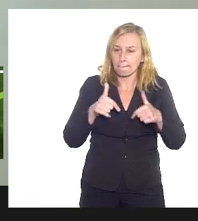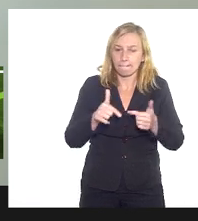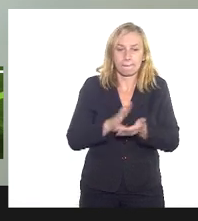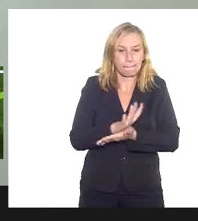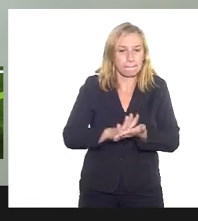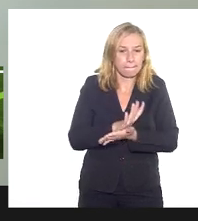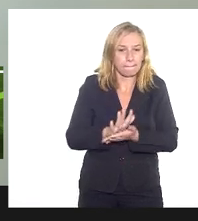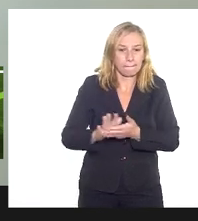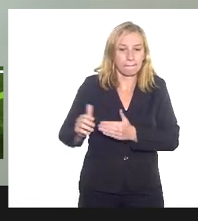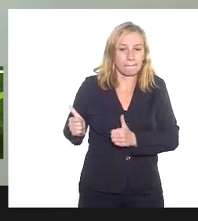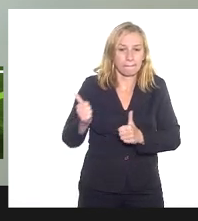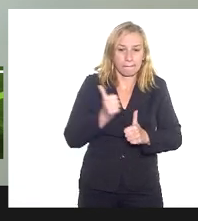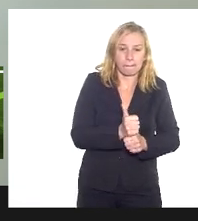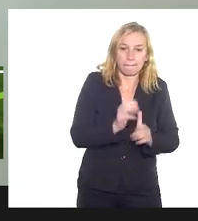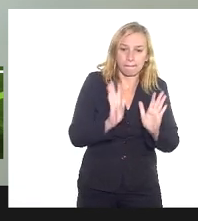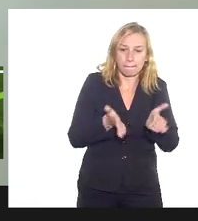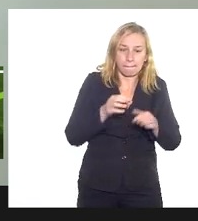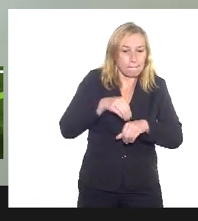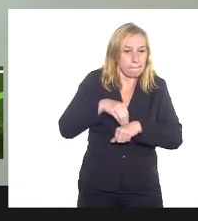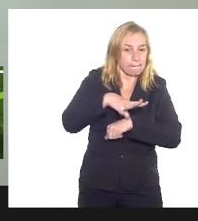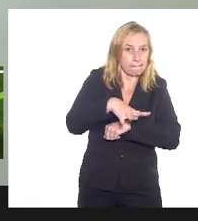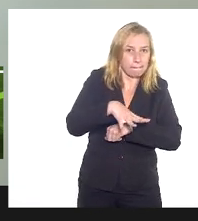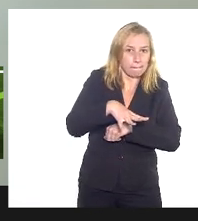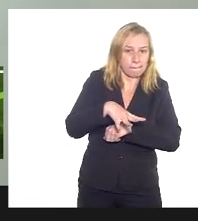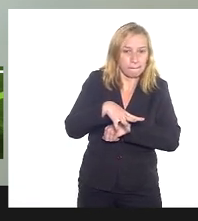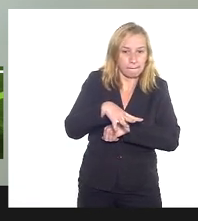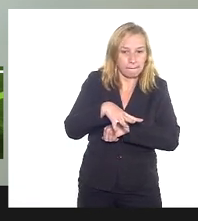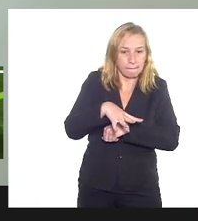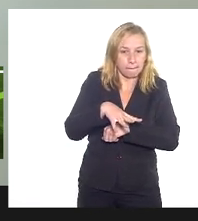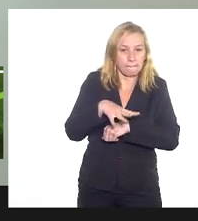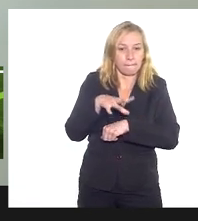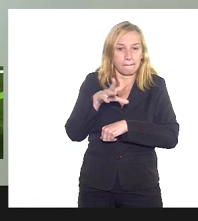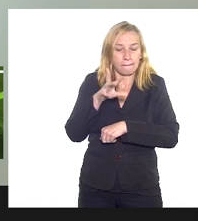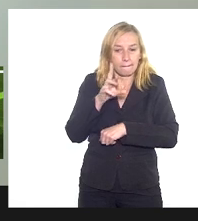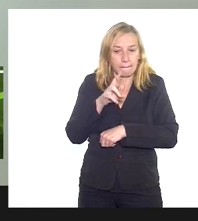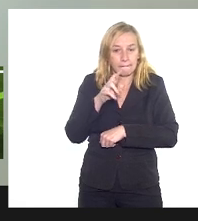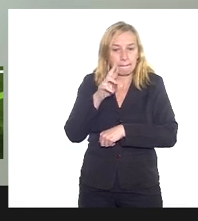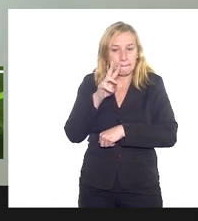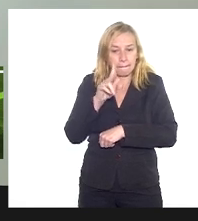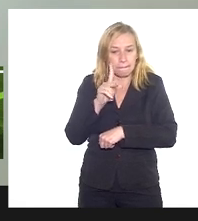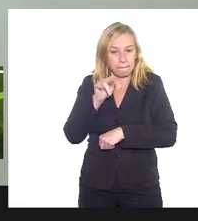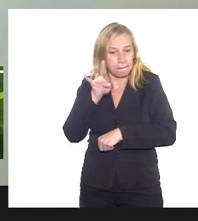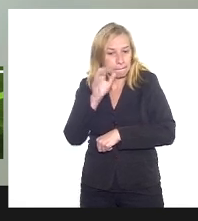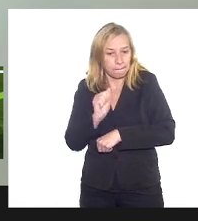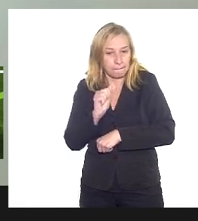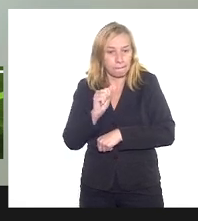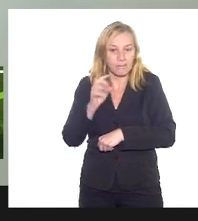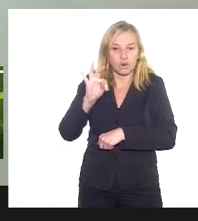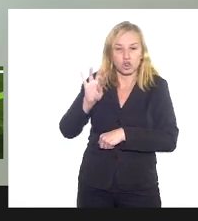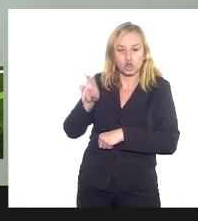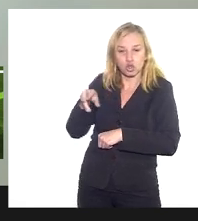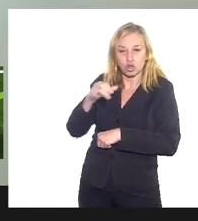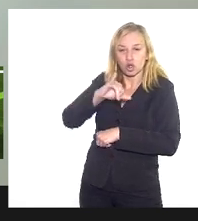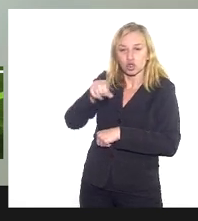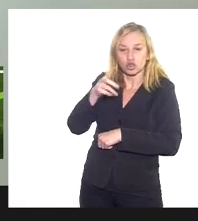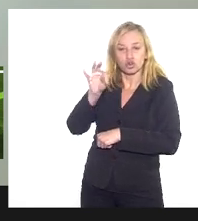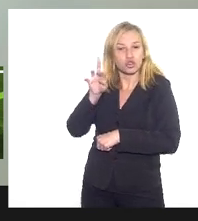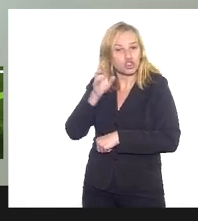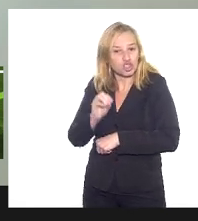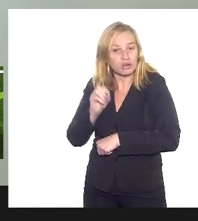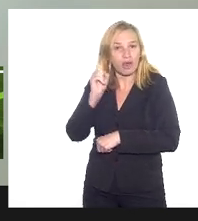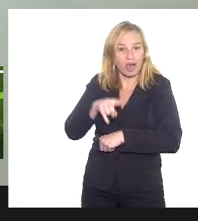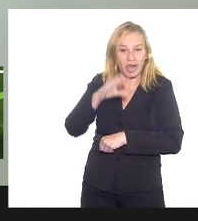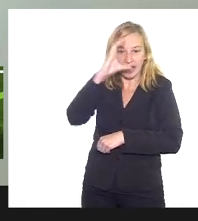agora. A indicação do Quintal é do republicano. O Justino, ele é católico. Ele é da